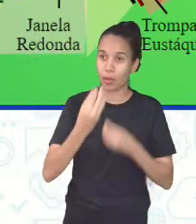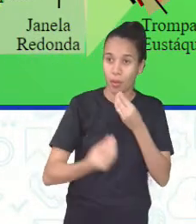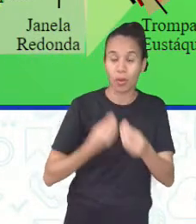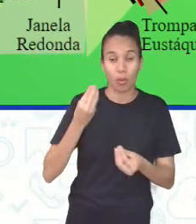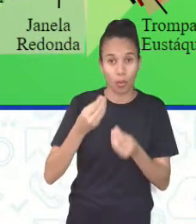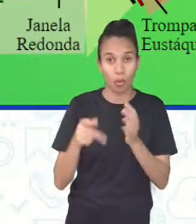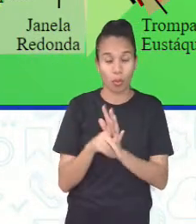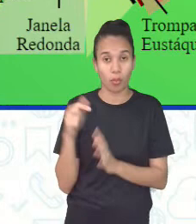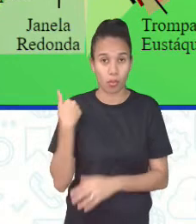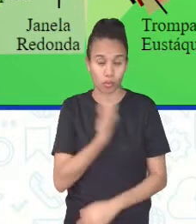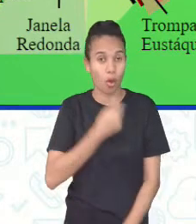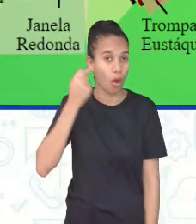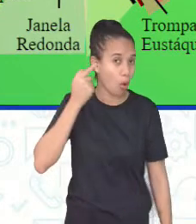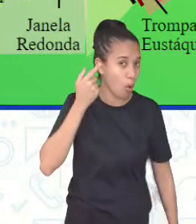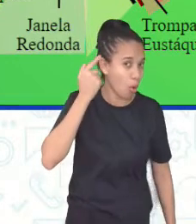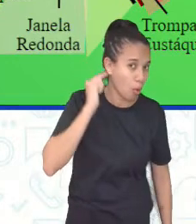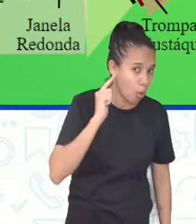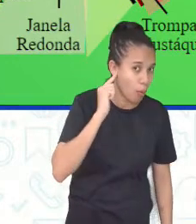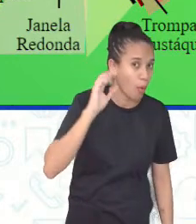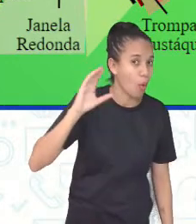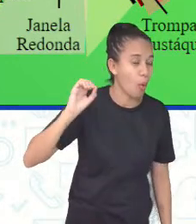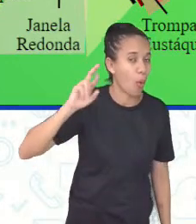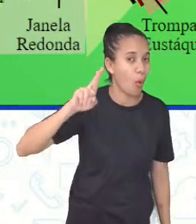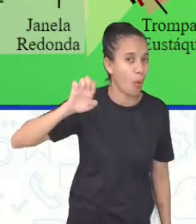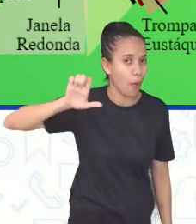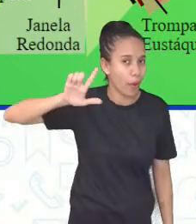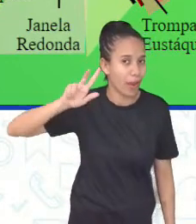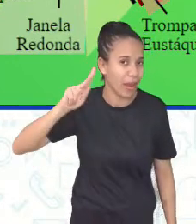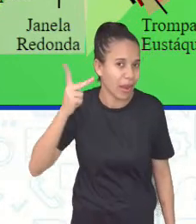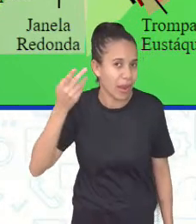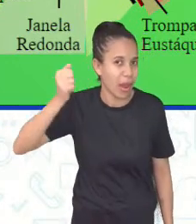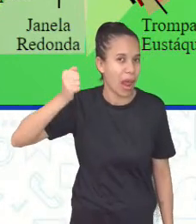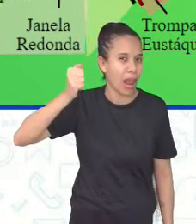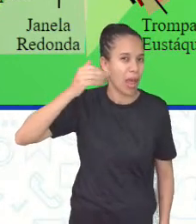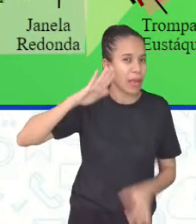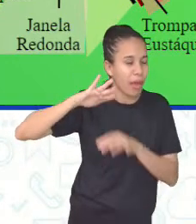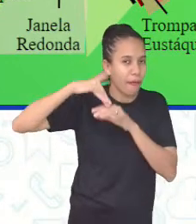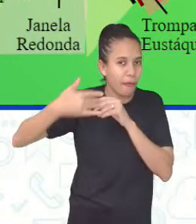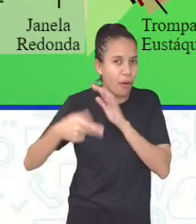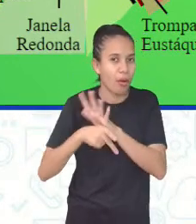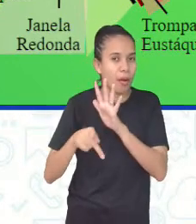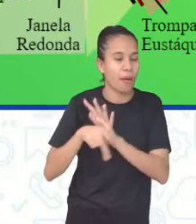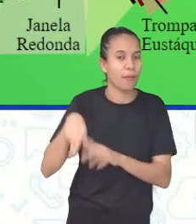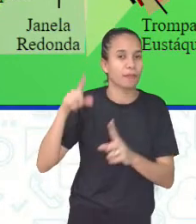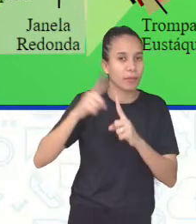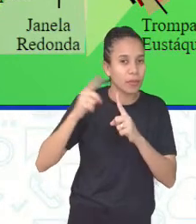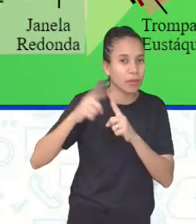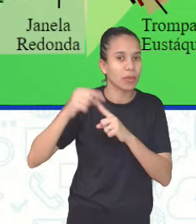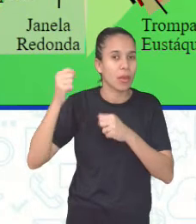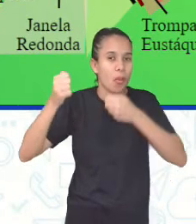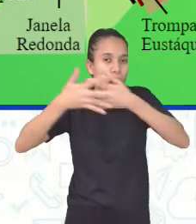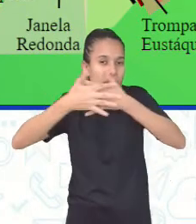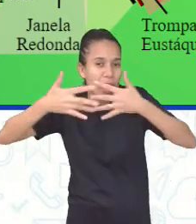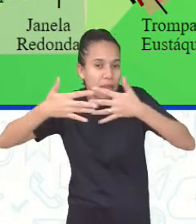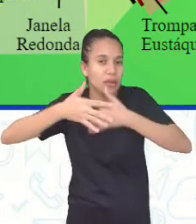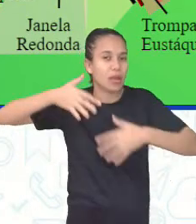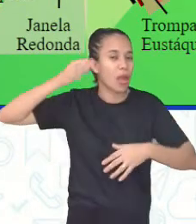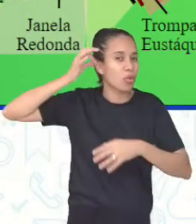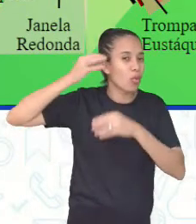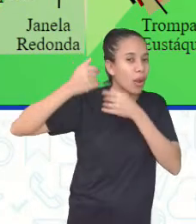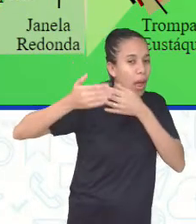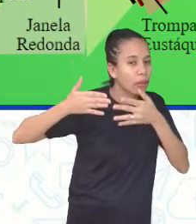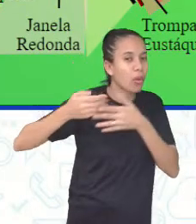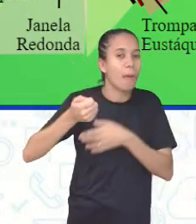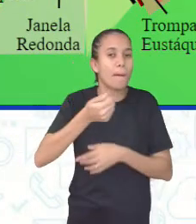questão aí da nossa orelha, que é essa parte externa de um tecido cartilaginoso, flexível, com poucos